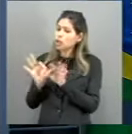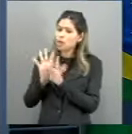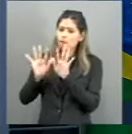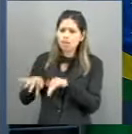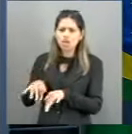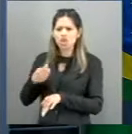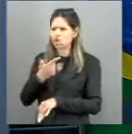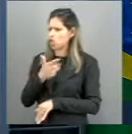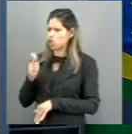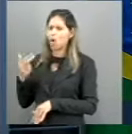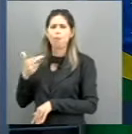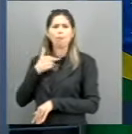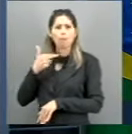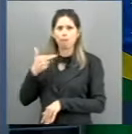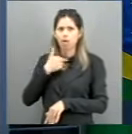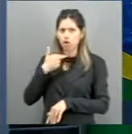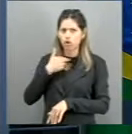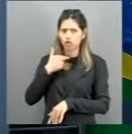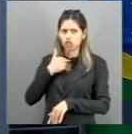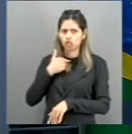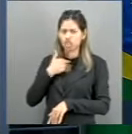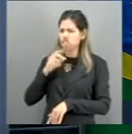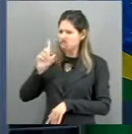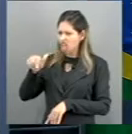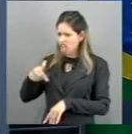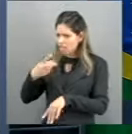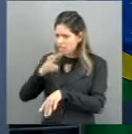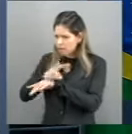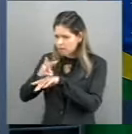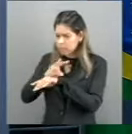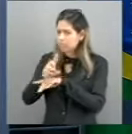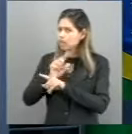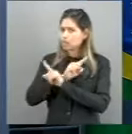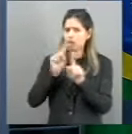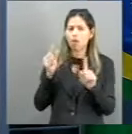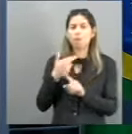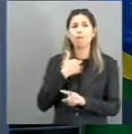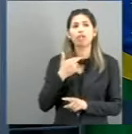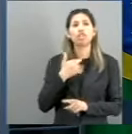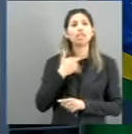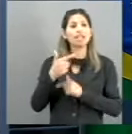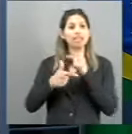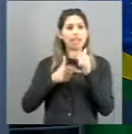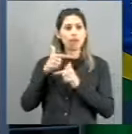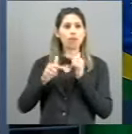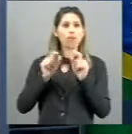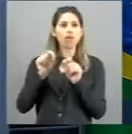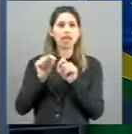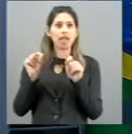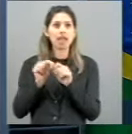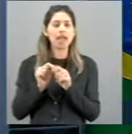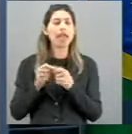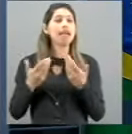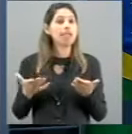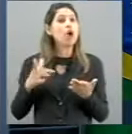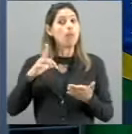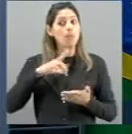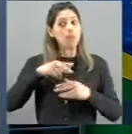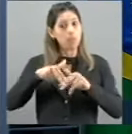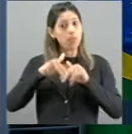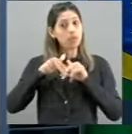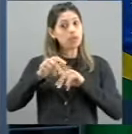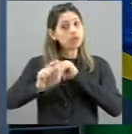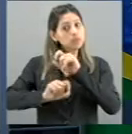novo Estatuto do Trabalho, que tramita na Comissão de Direitos Humanos. Desse evento, foi elaborada uma carta com